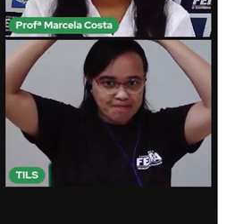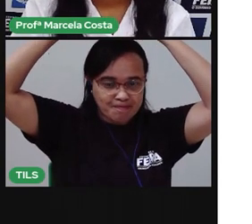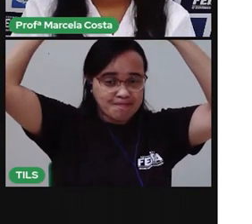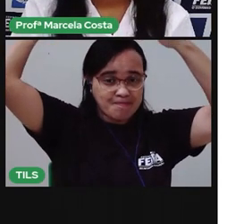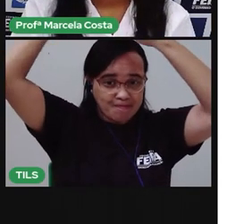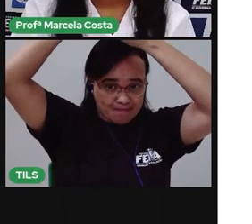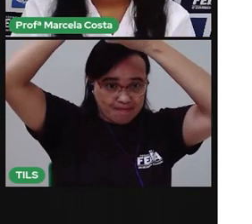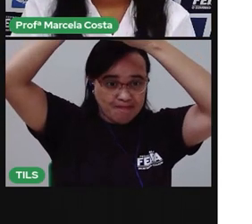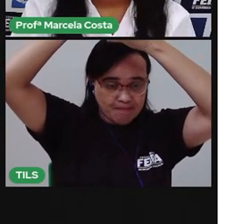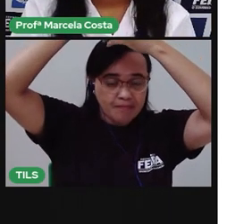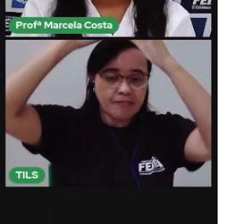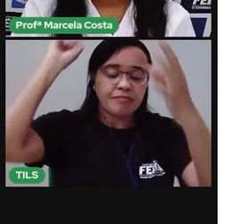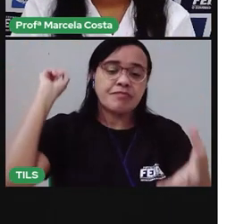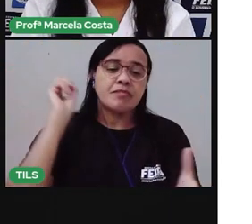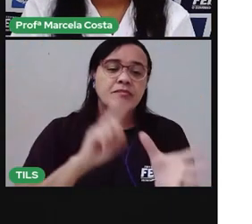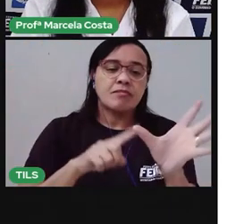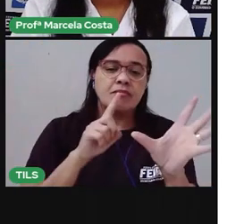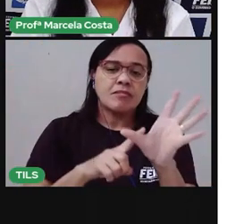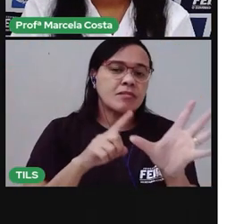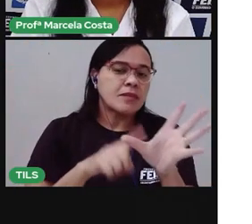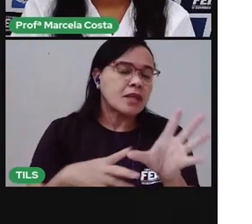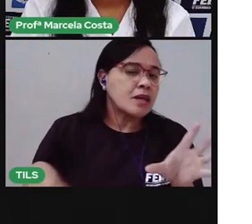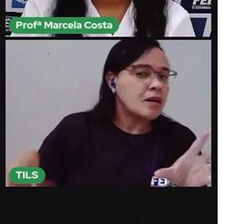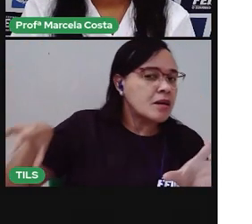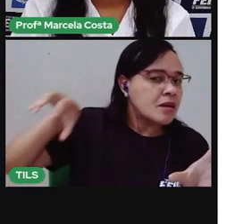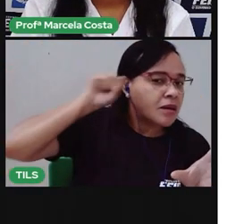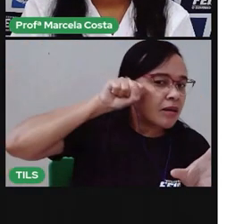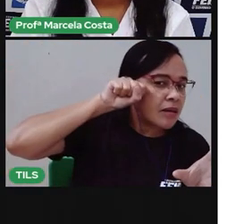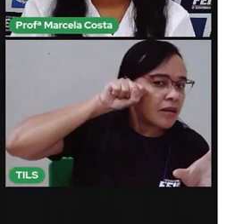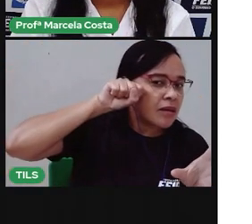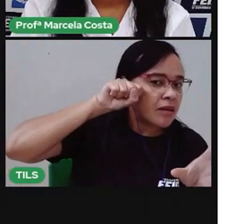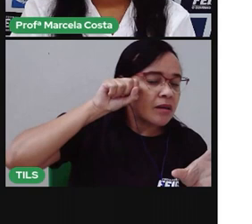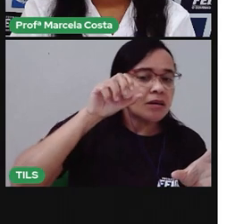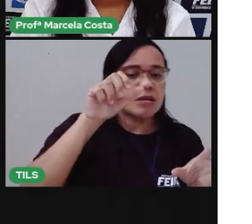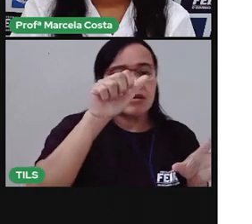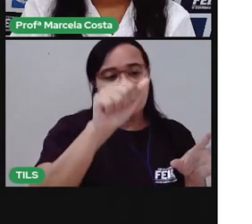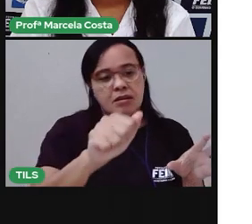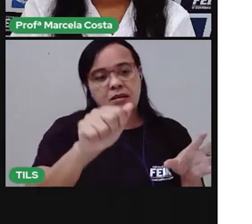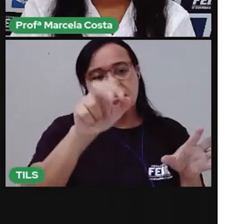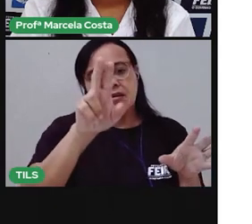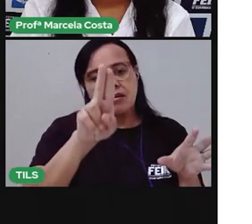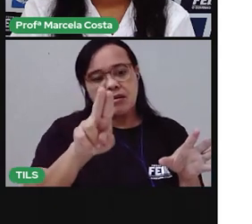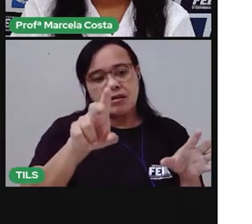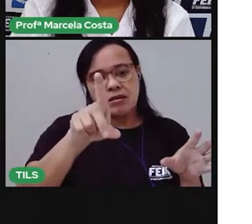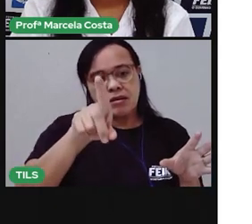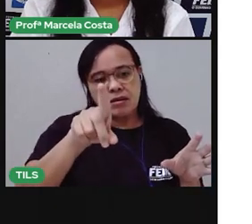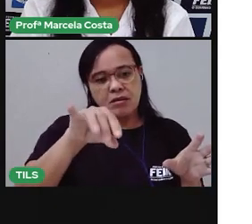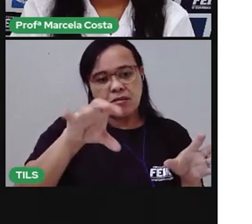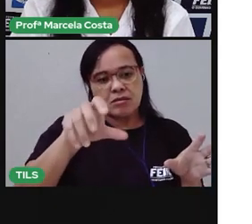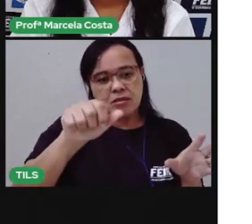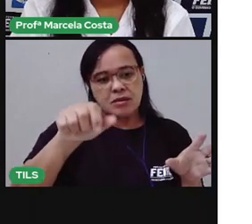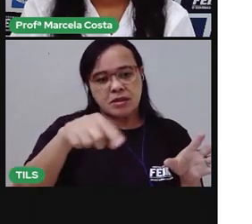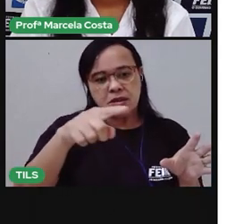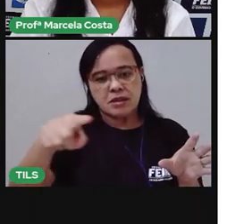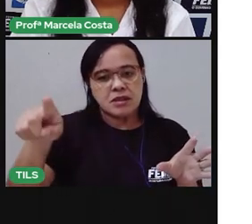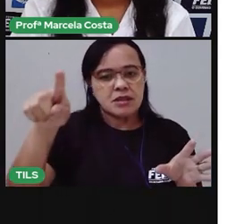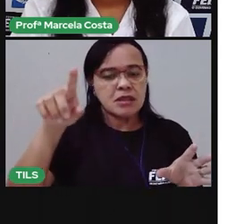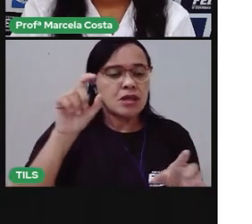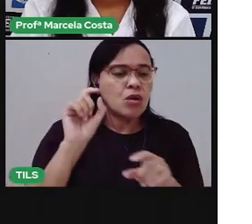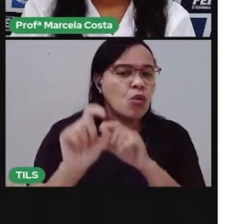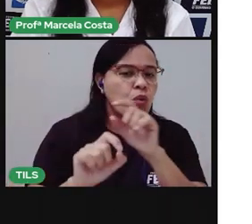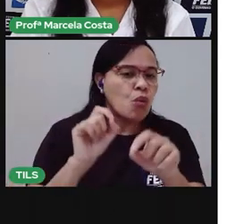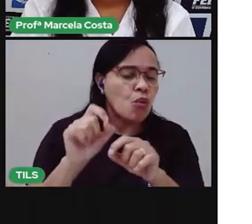Audição. É o sentido que permite captar os sons. O ouvido é o órgão responsável pela audição.